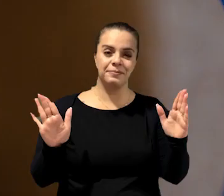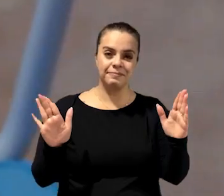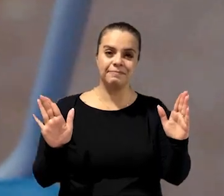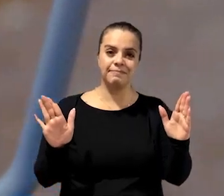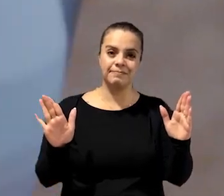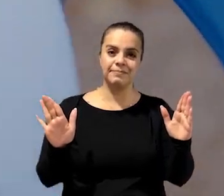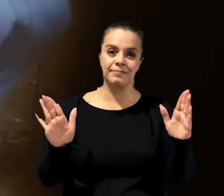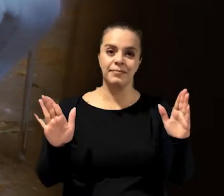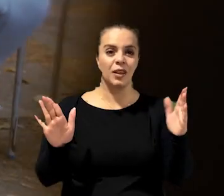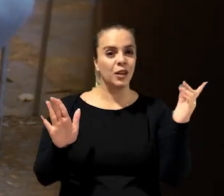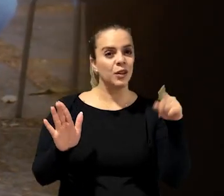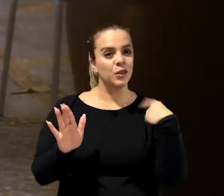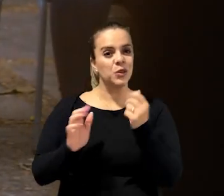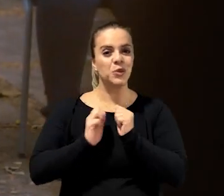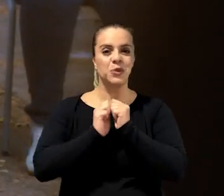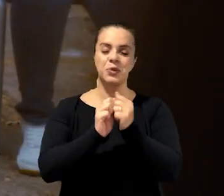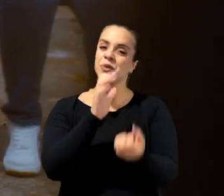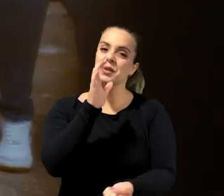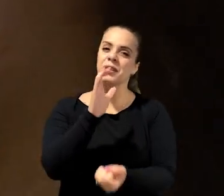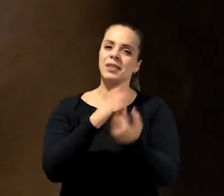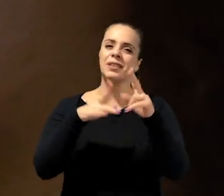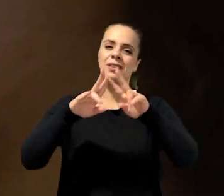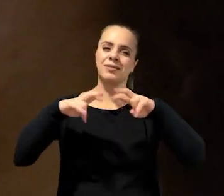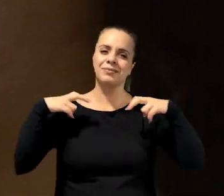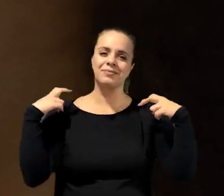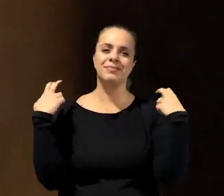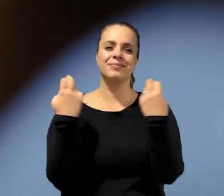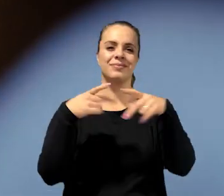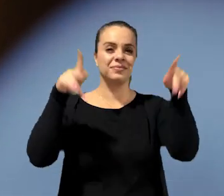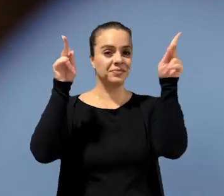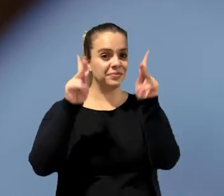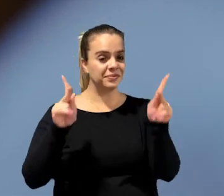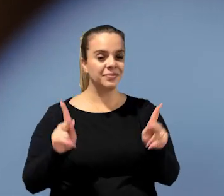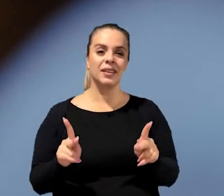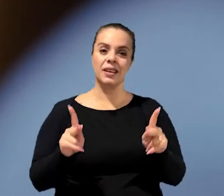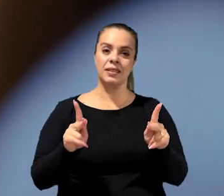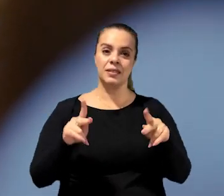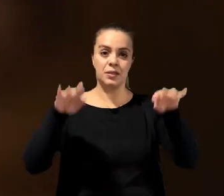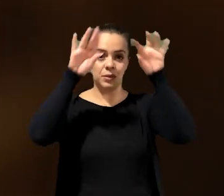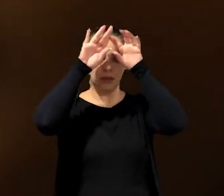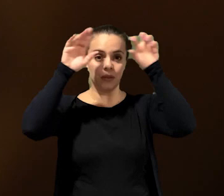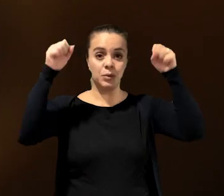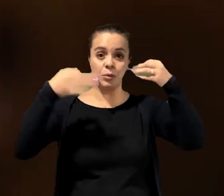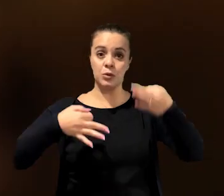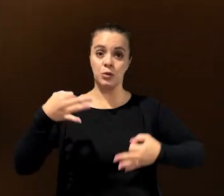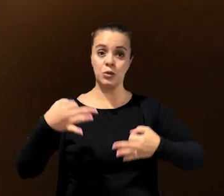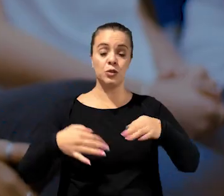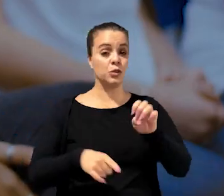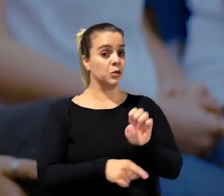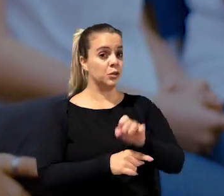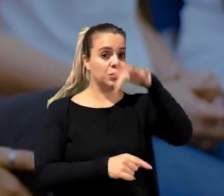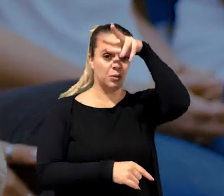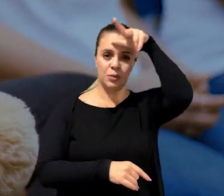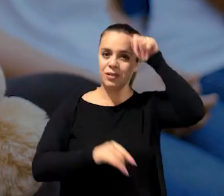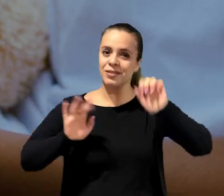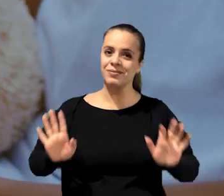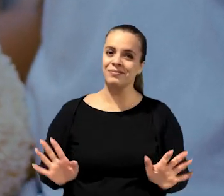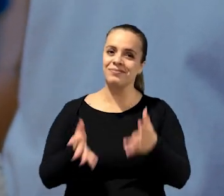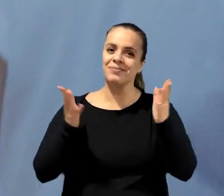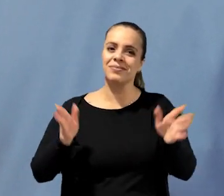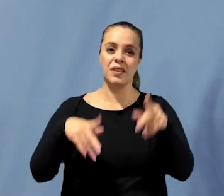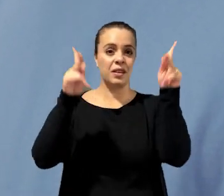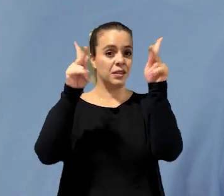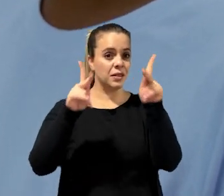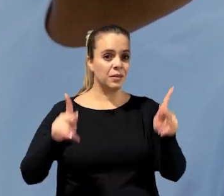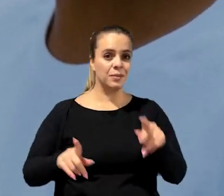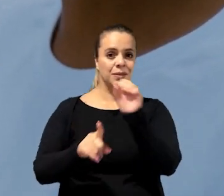e construirmos juntos um círculo de paz. O Tribunal de Justiça de Mato Grosso e a LMT estão estimulando